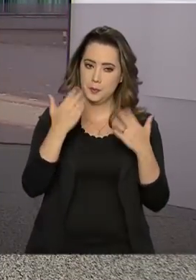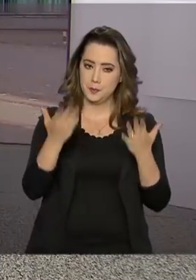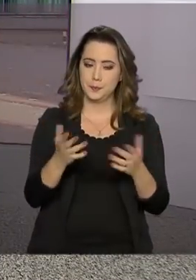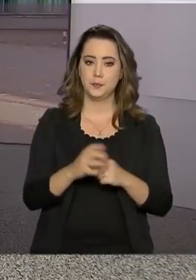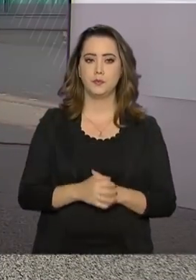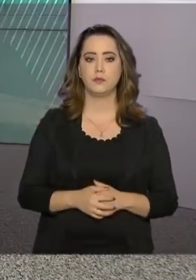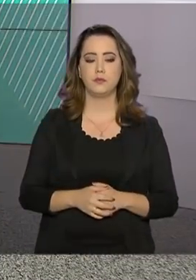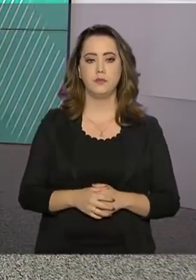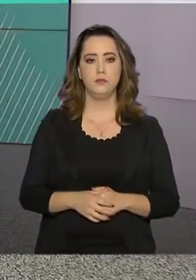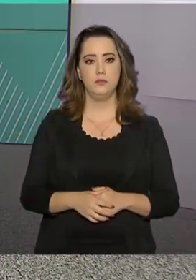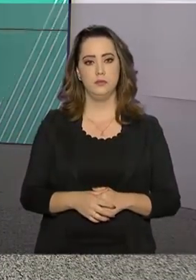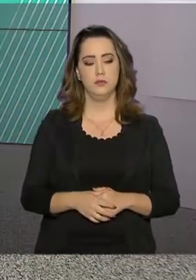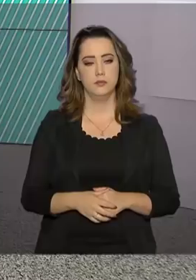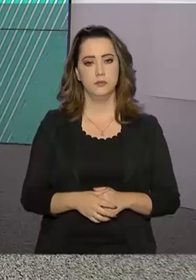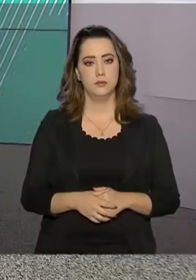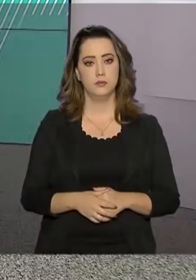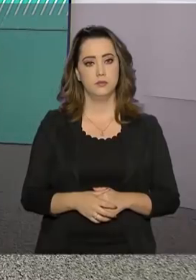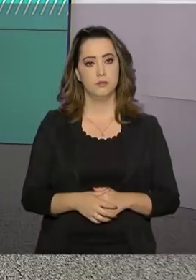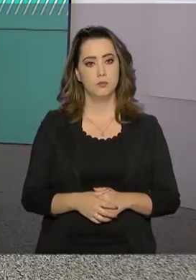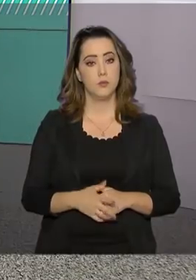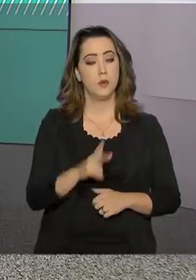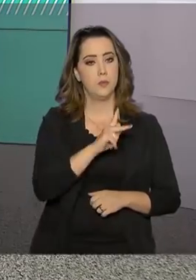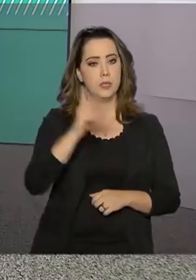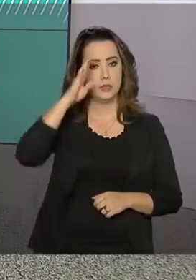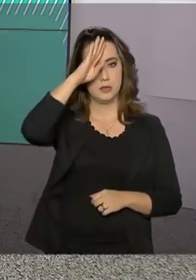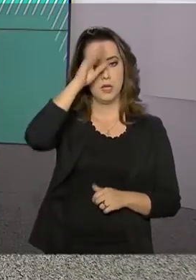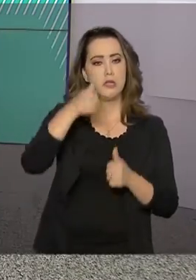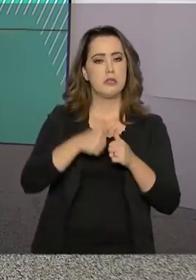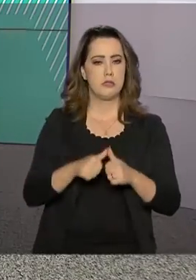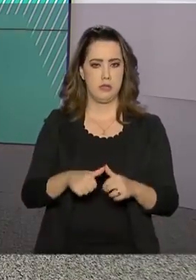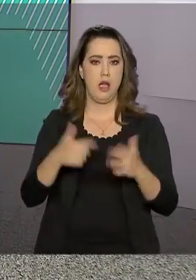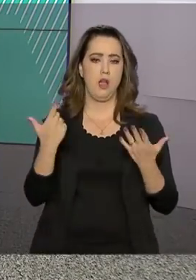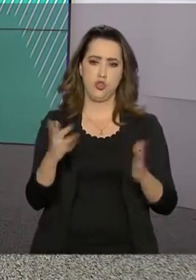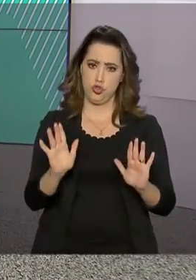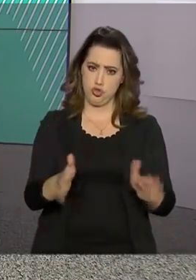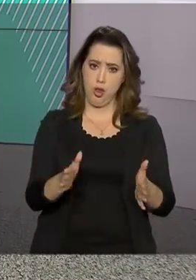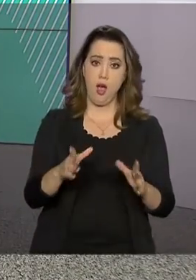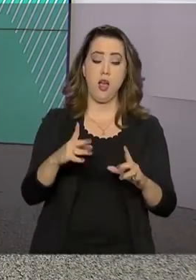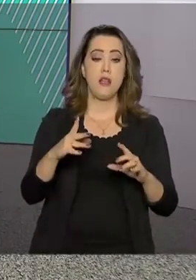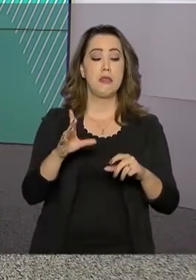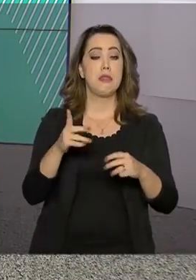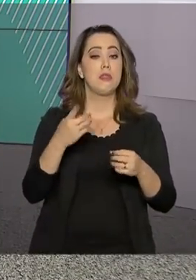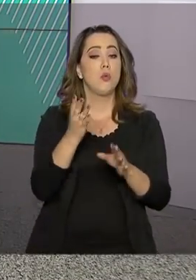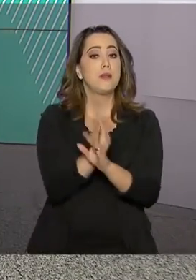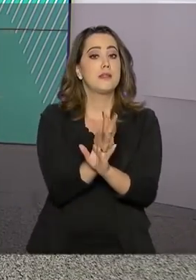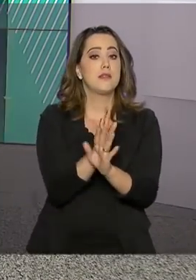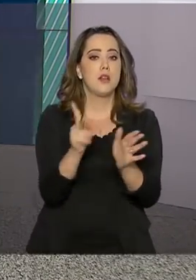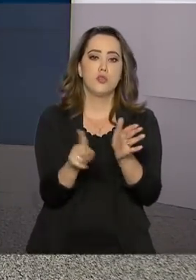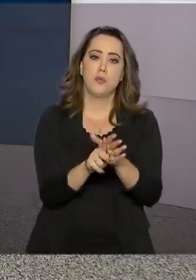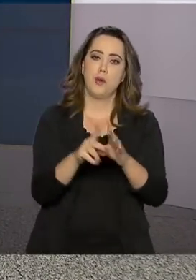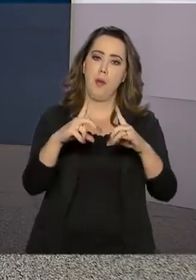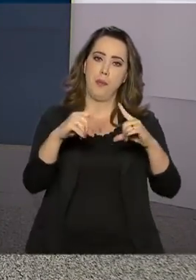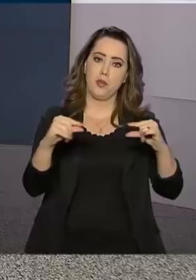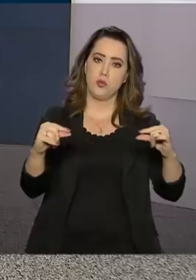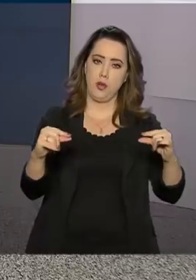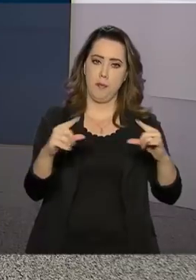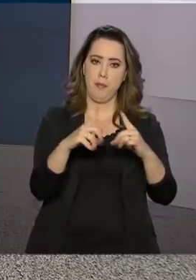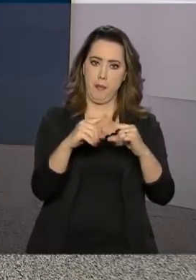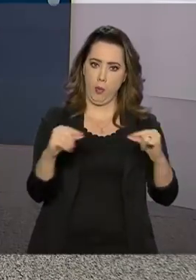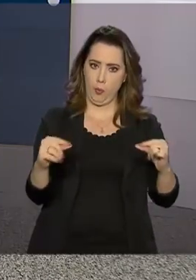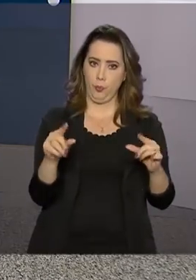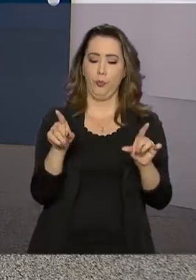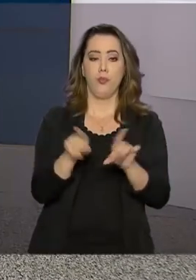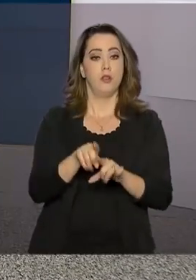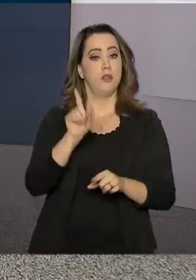para você. O presidente Jair Bolsonaro já está em Osaka, no Japão. Além de participar da reunião de cúpula